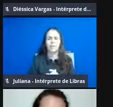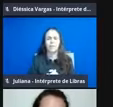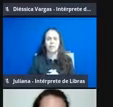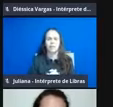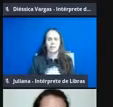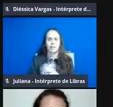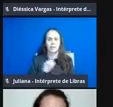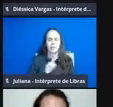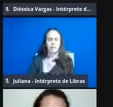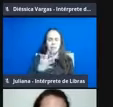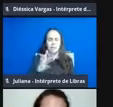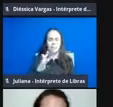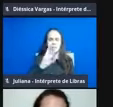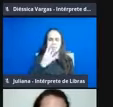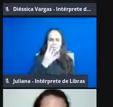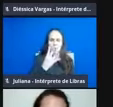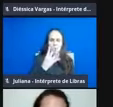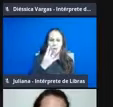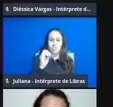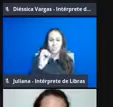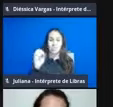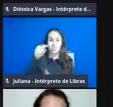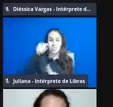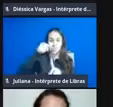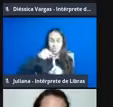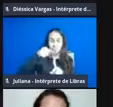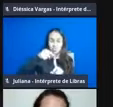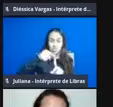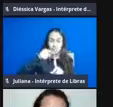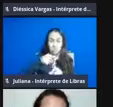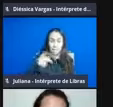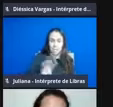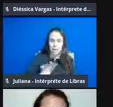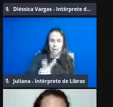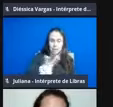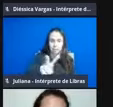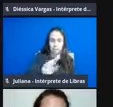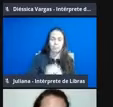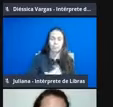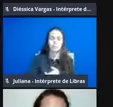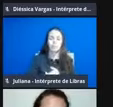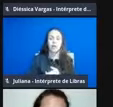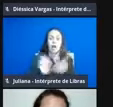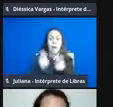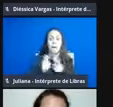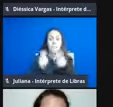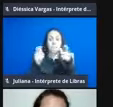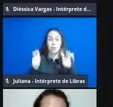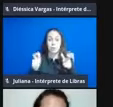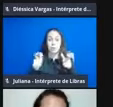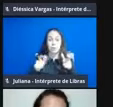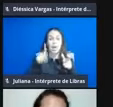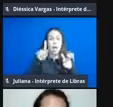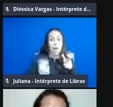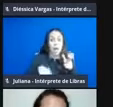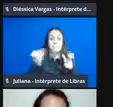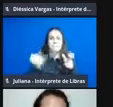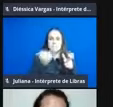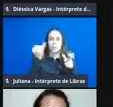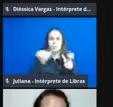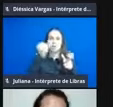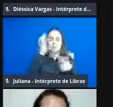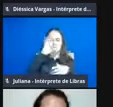então, em torno de 400 espécies de baratas, a maioria delas, elas têm uma grande importância na natureza,